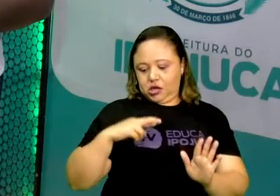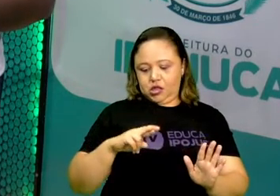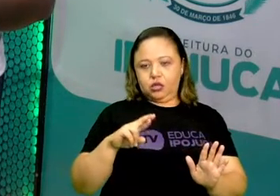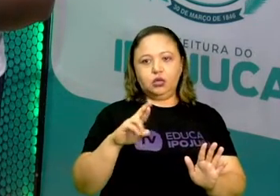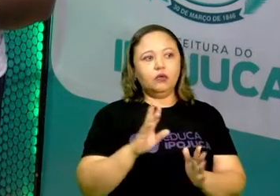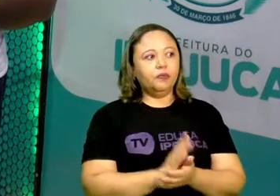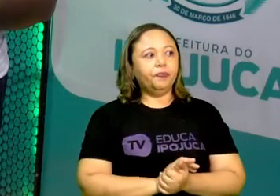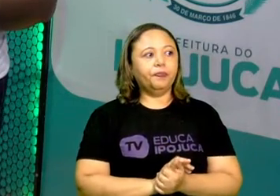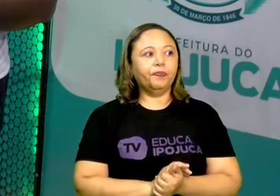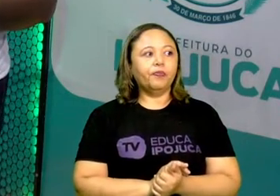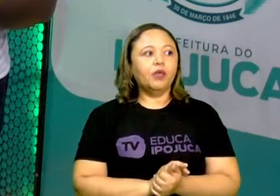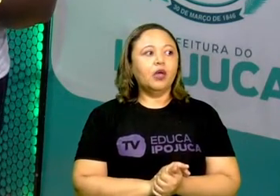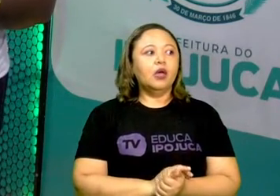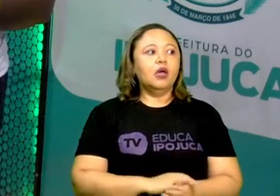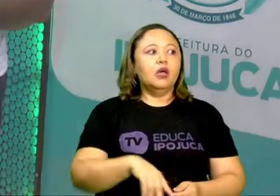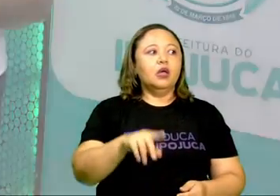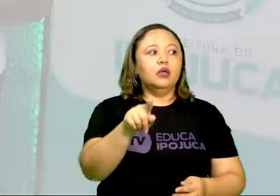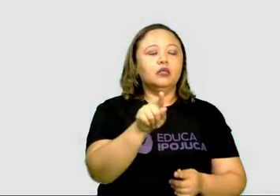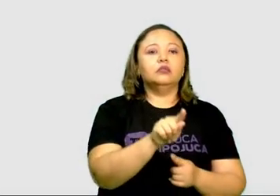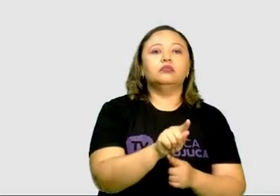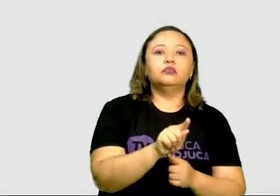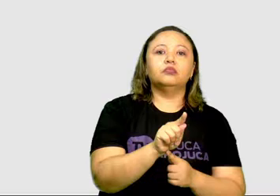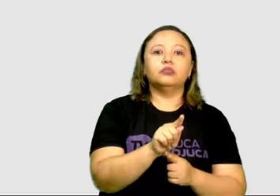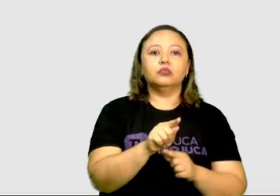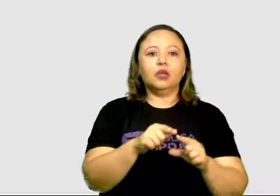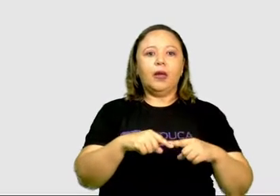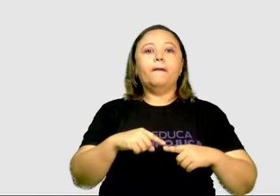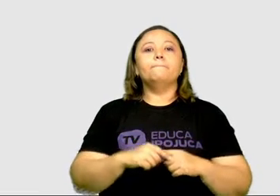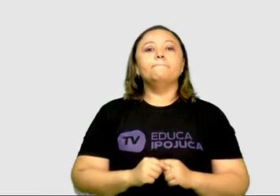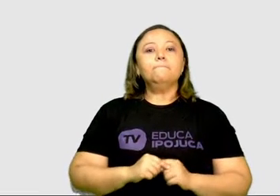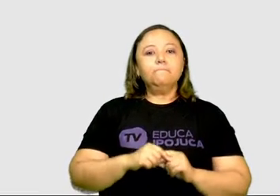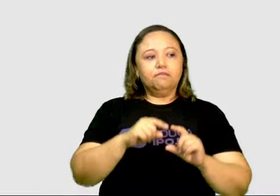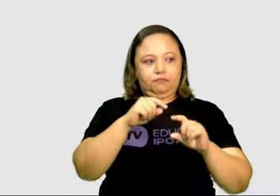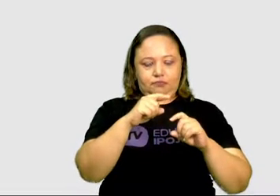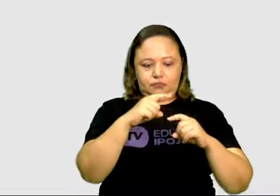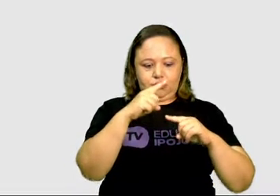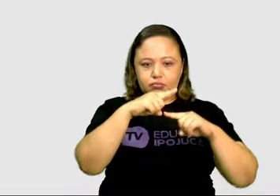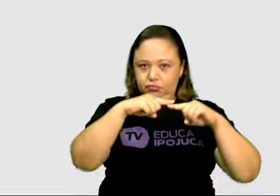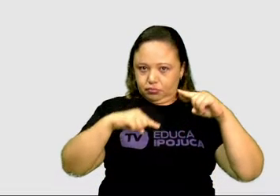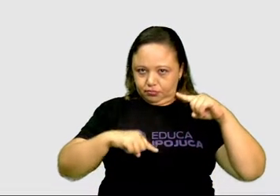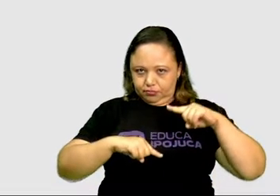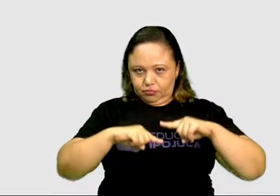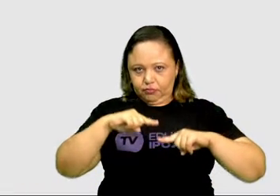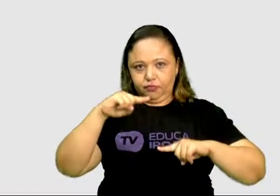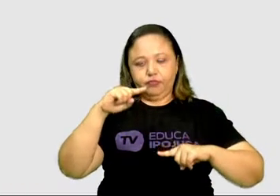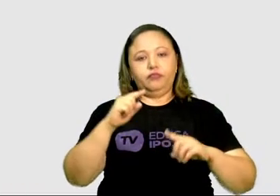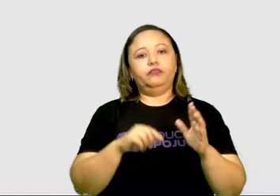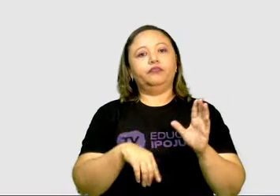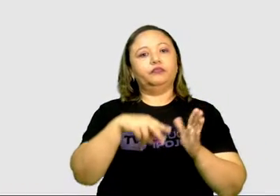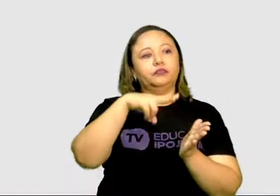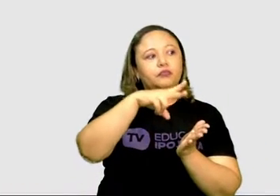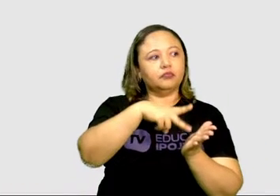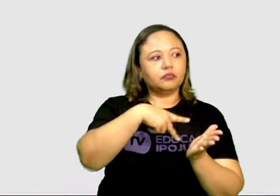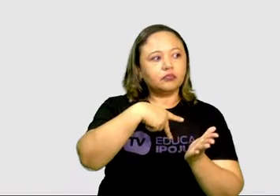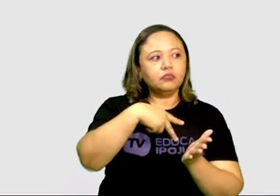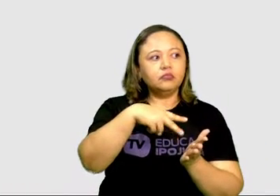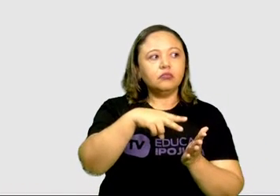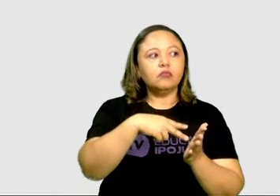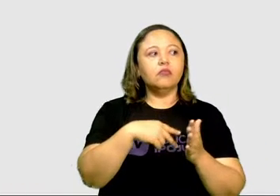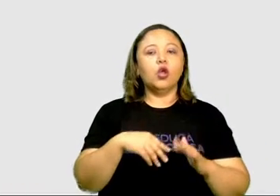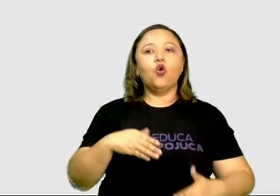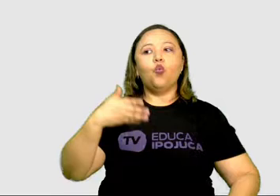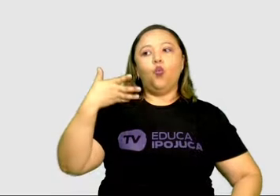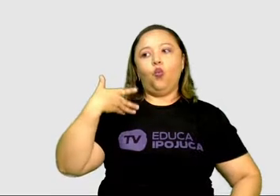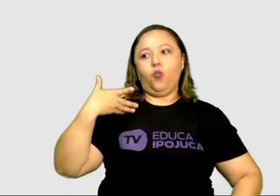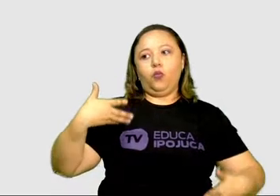São considerados elementos da dança os movimentos corporais, como vocês estão vendo